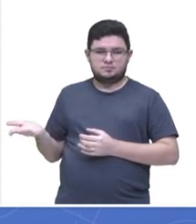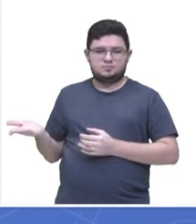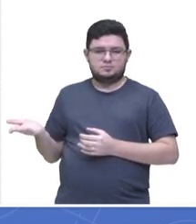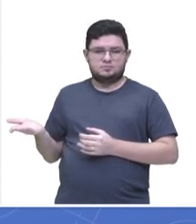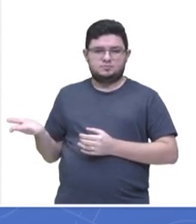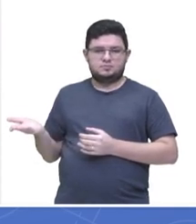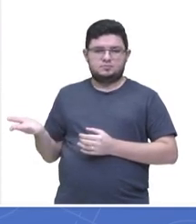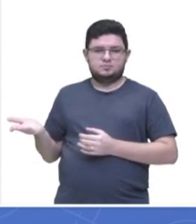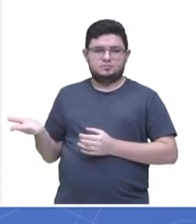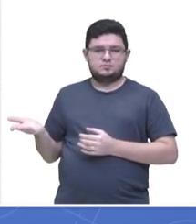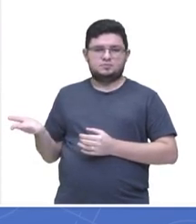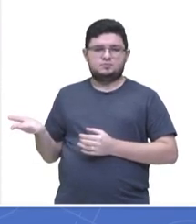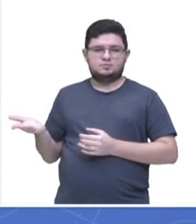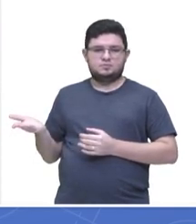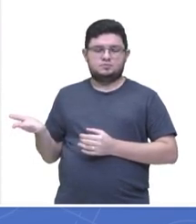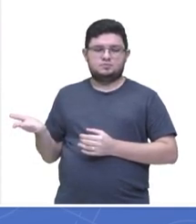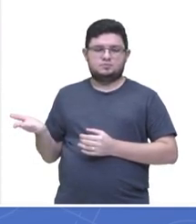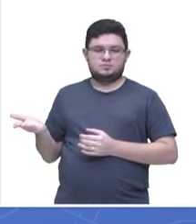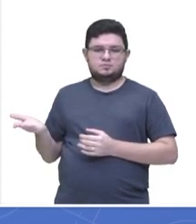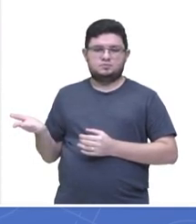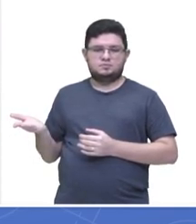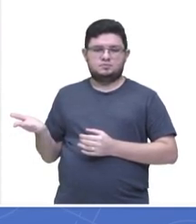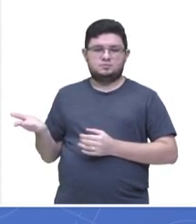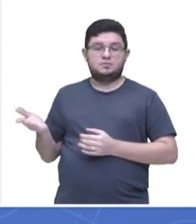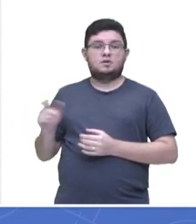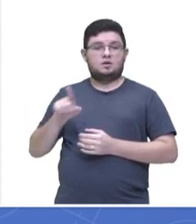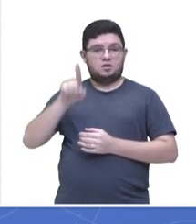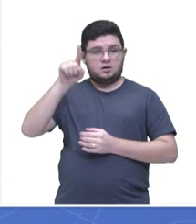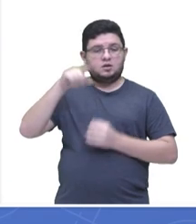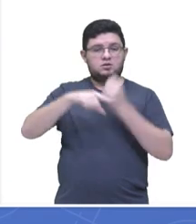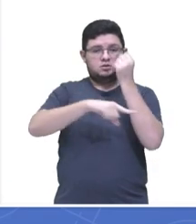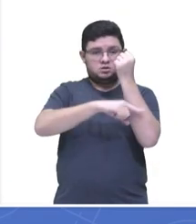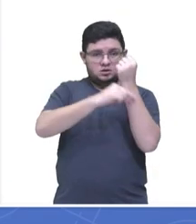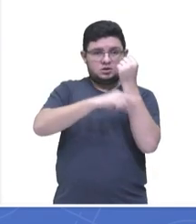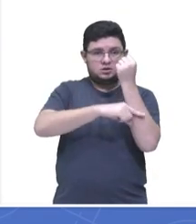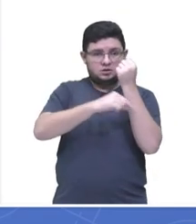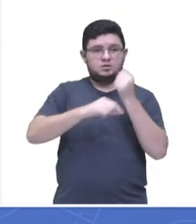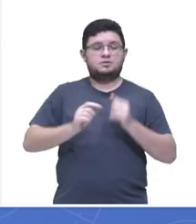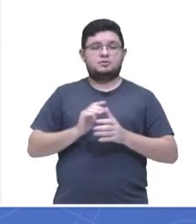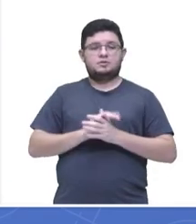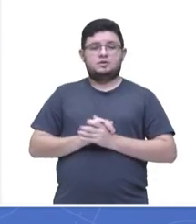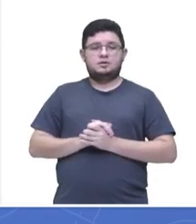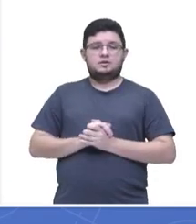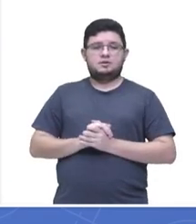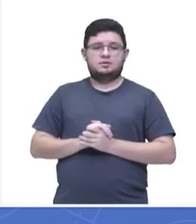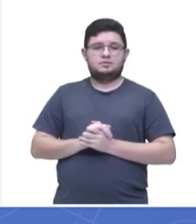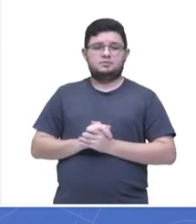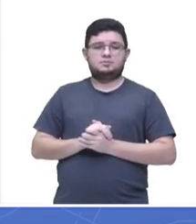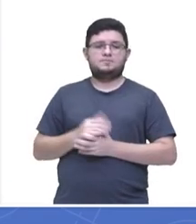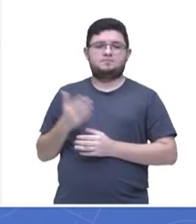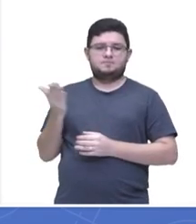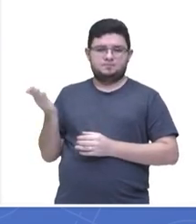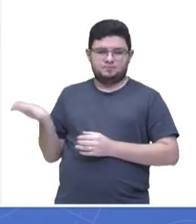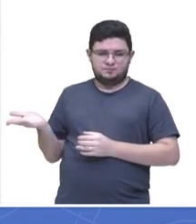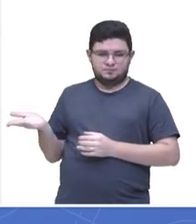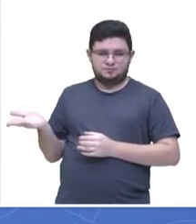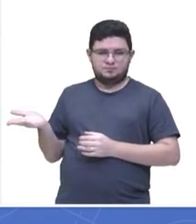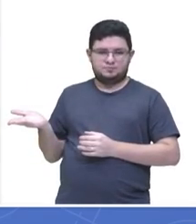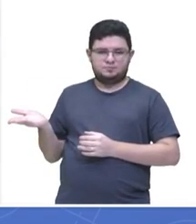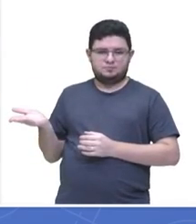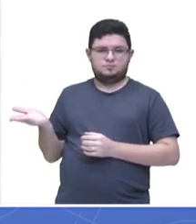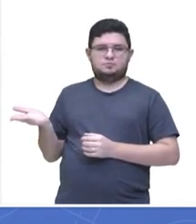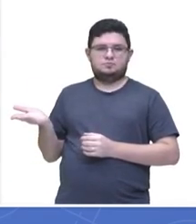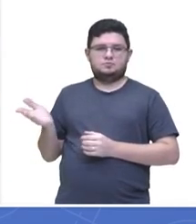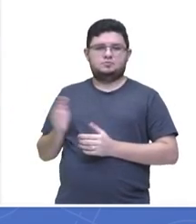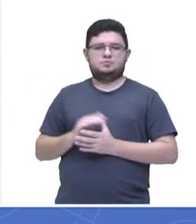escola estadual Maria Isabel Desterro e Silva lá de Iranduba. A Ludmila Reis colocou letra C também.